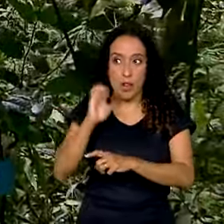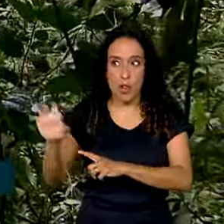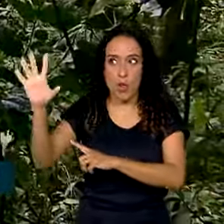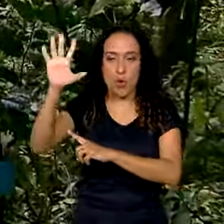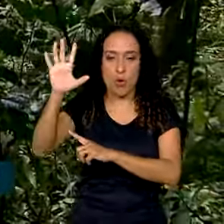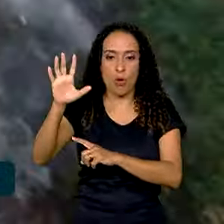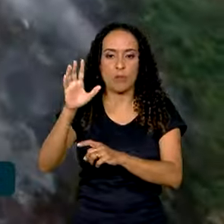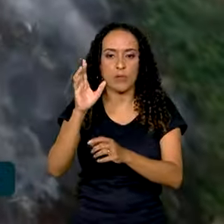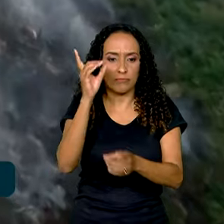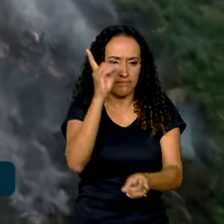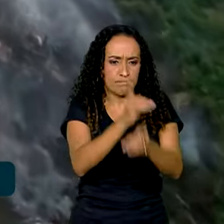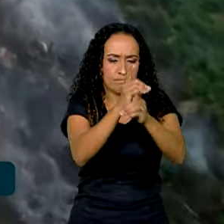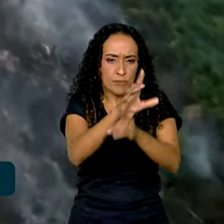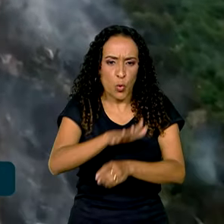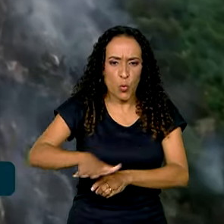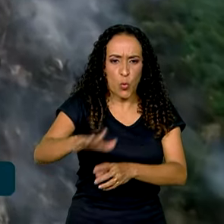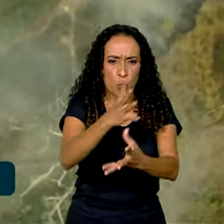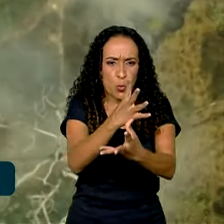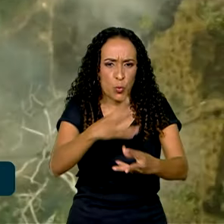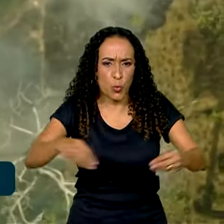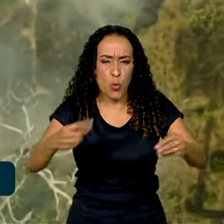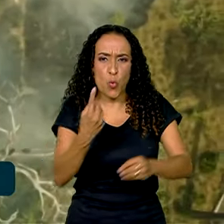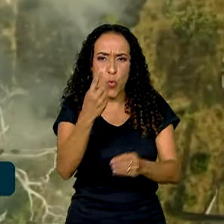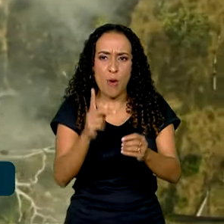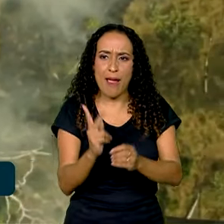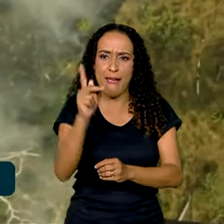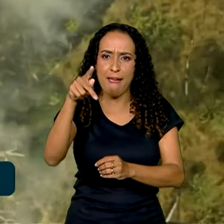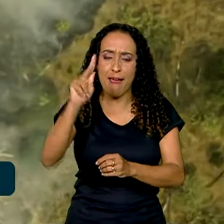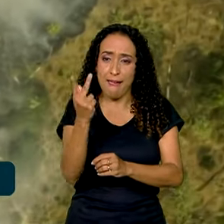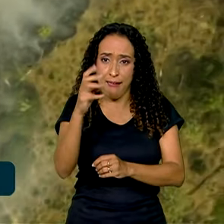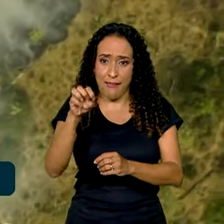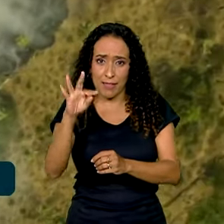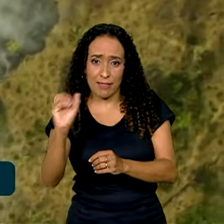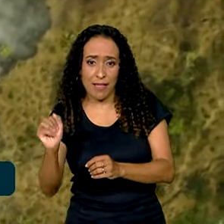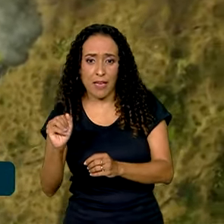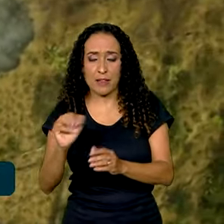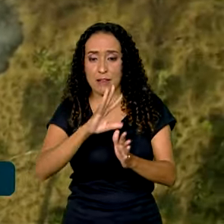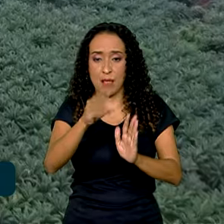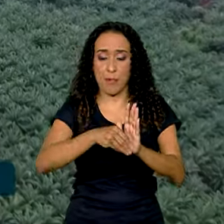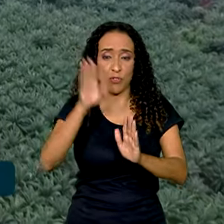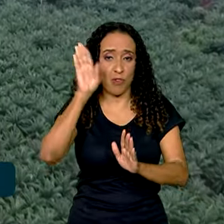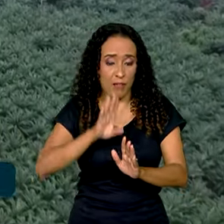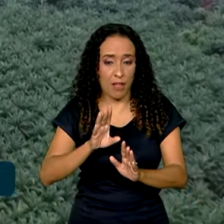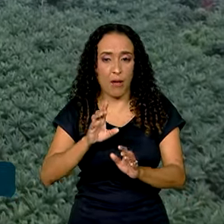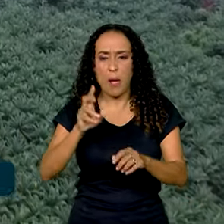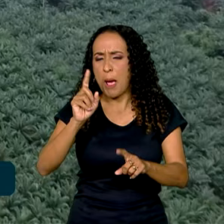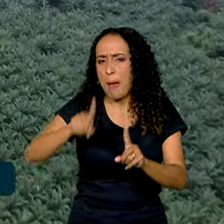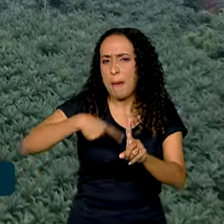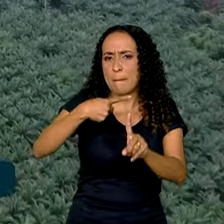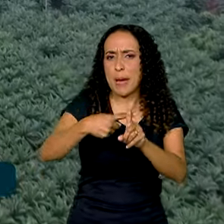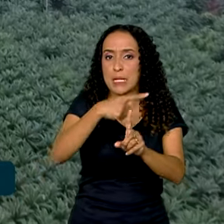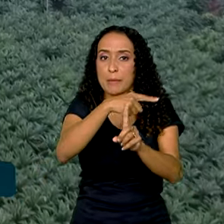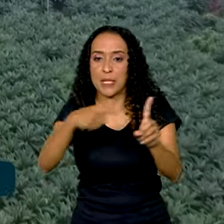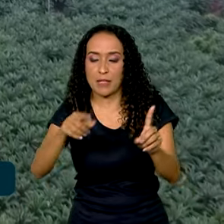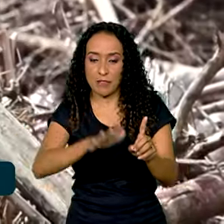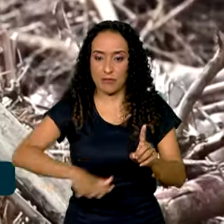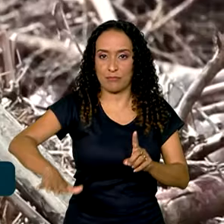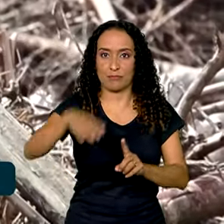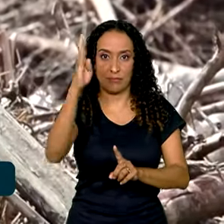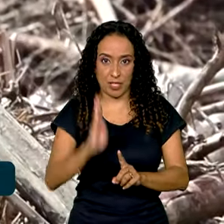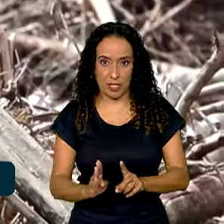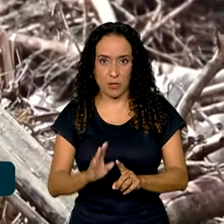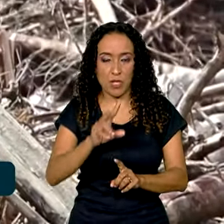áreas devastadas a partir de um hectare em toda a Amazônia Legal, que corresponde a mais da metade do território brasileiro,